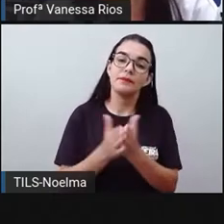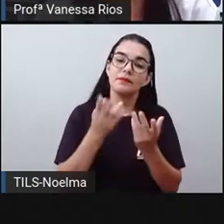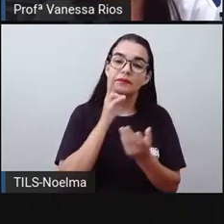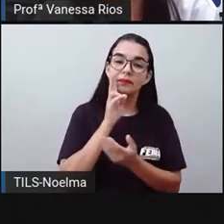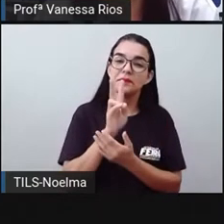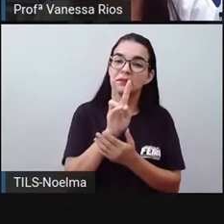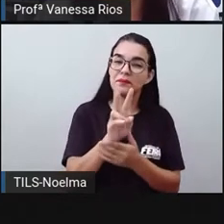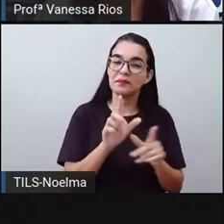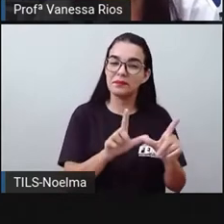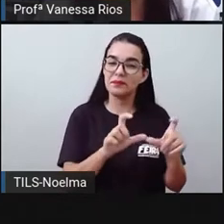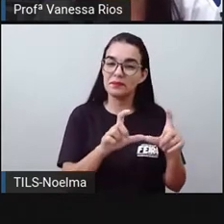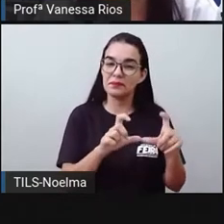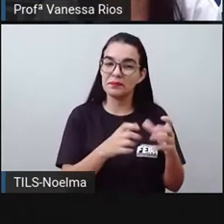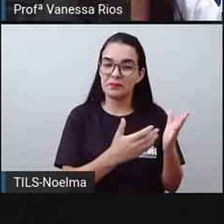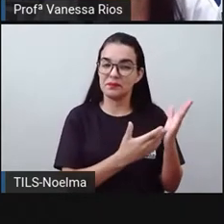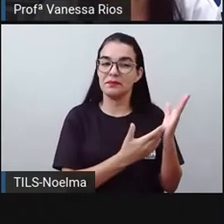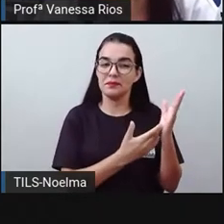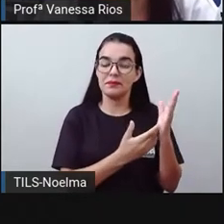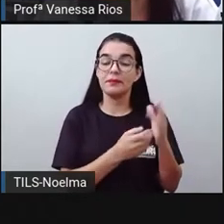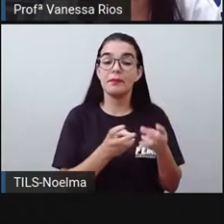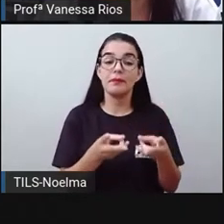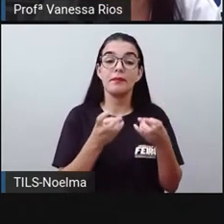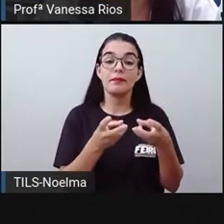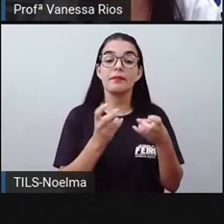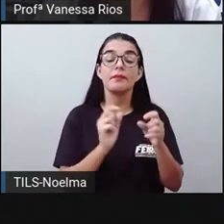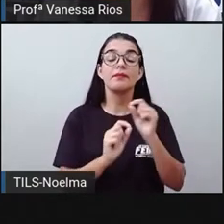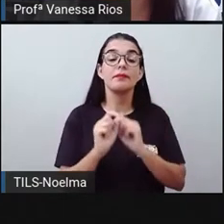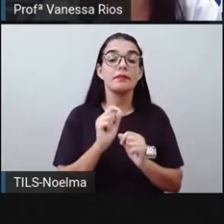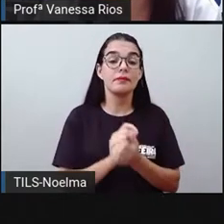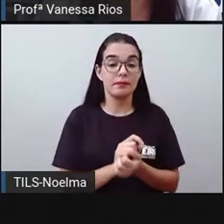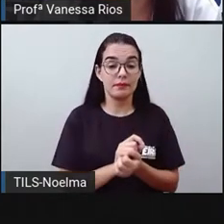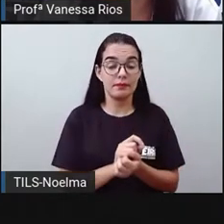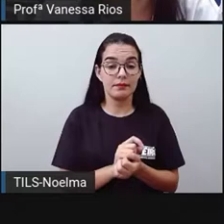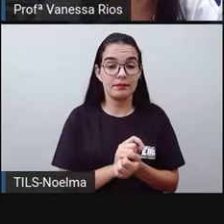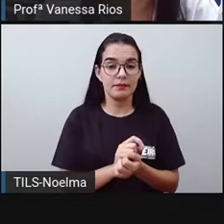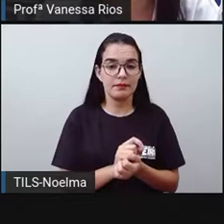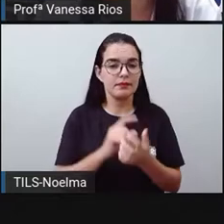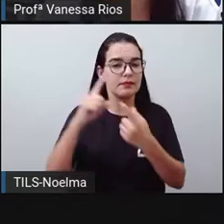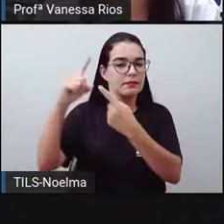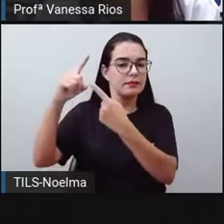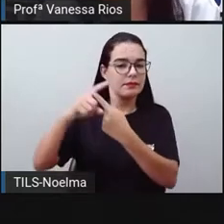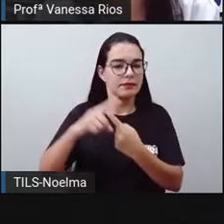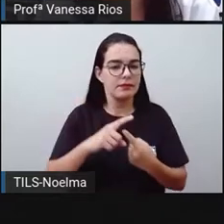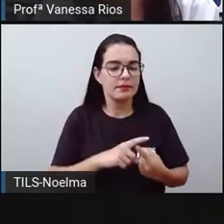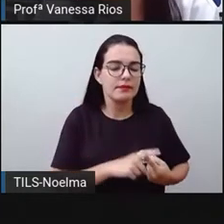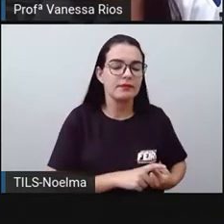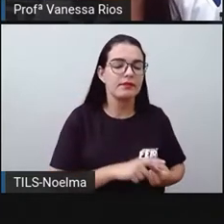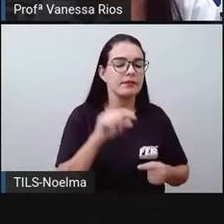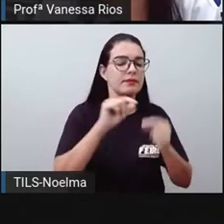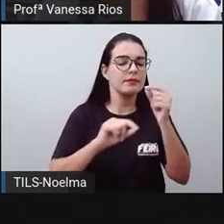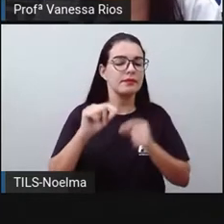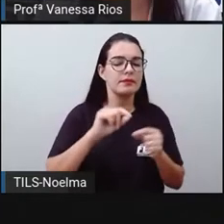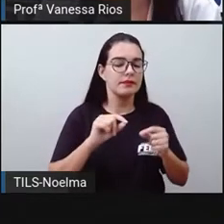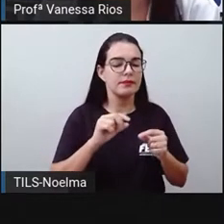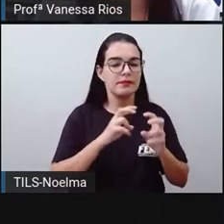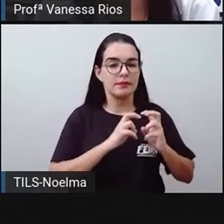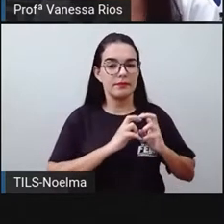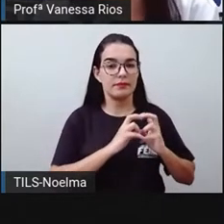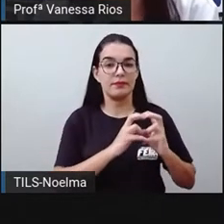que a PRO está mostrando, nós percebemos aí meios de transportes que estão presentes nessa